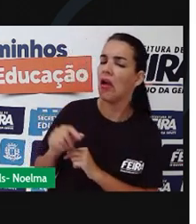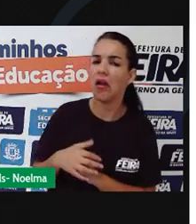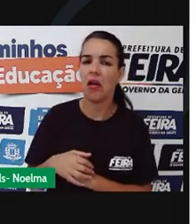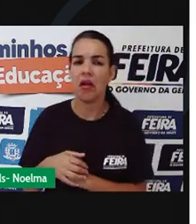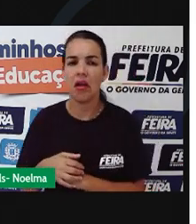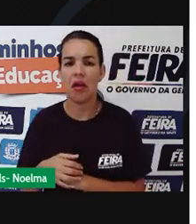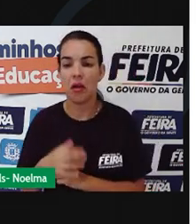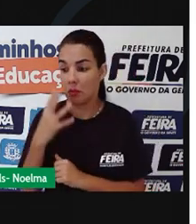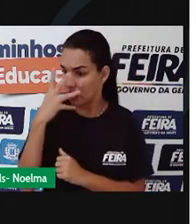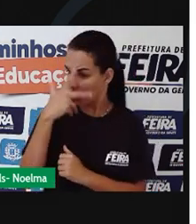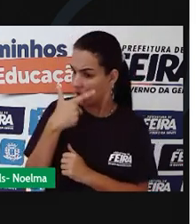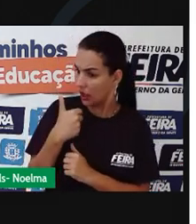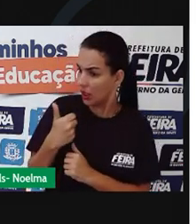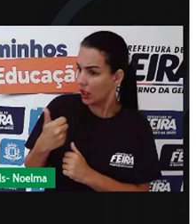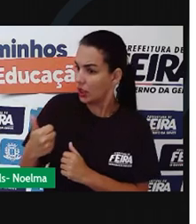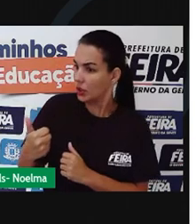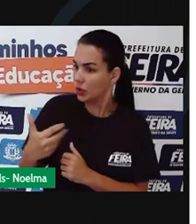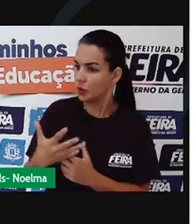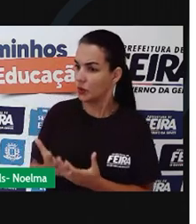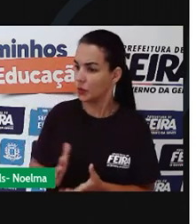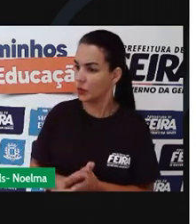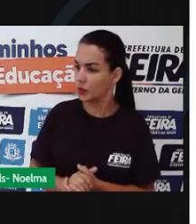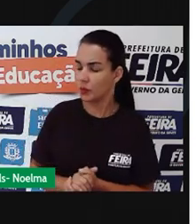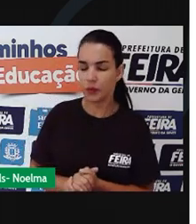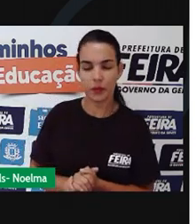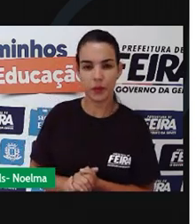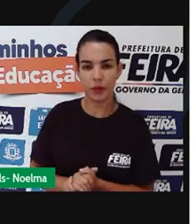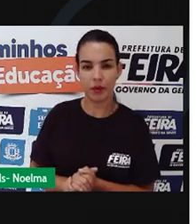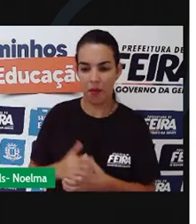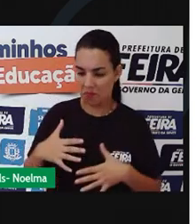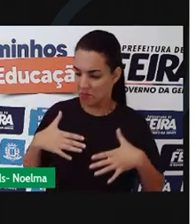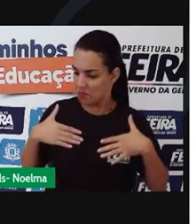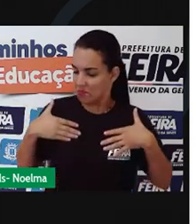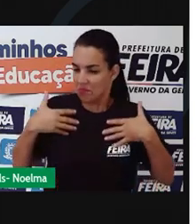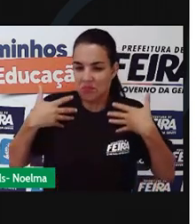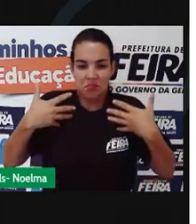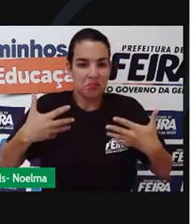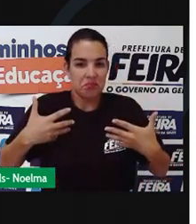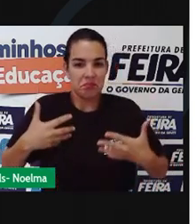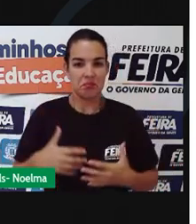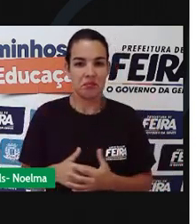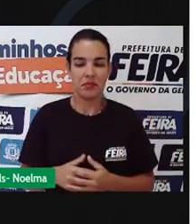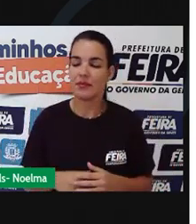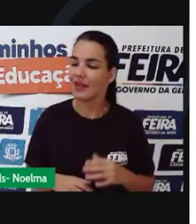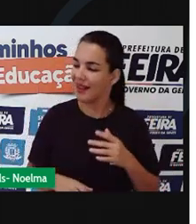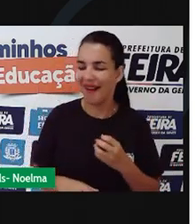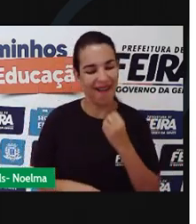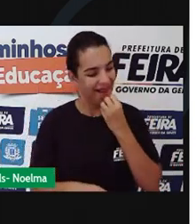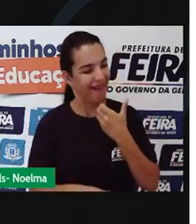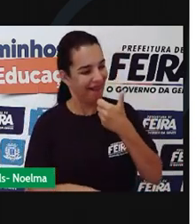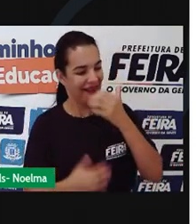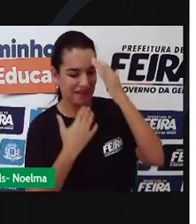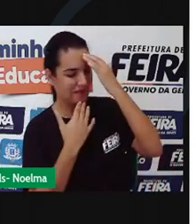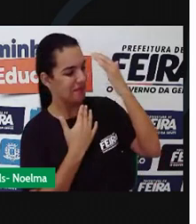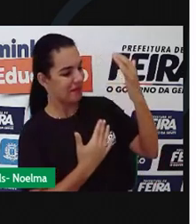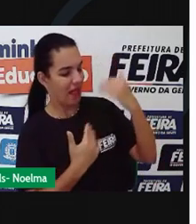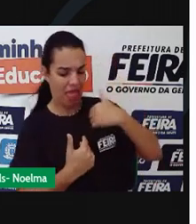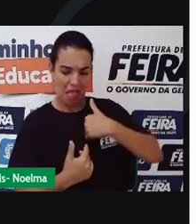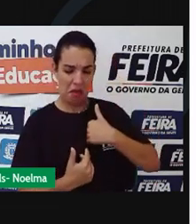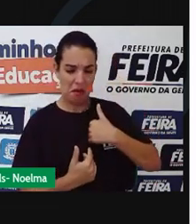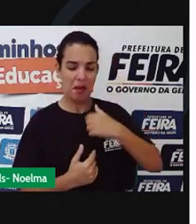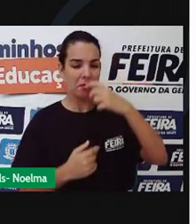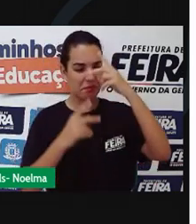bonito? Tão... imponente? Ah! Muito obrigada! Eu sou uma